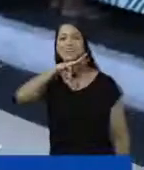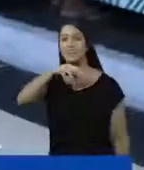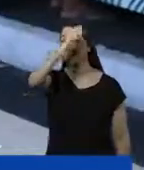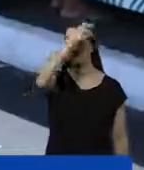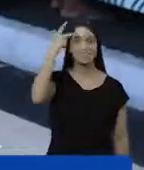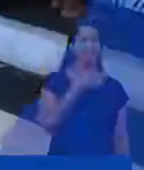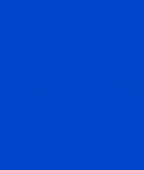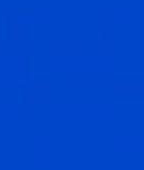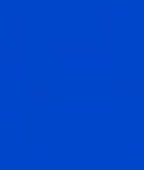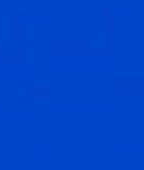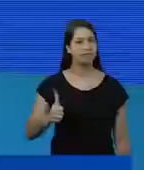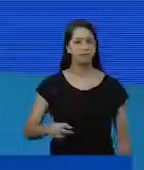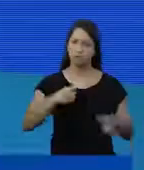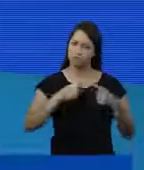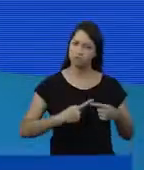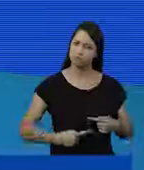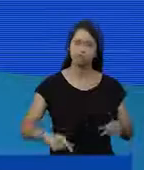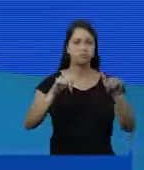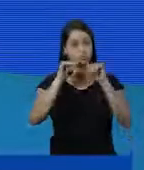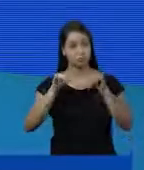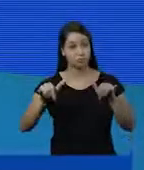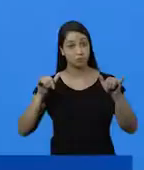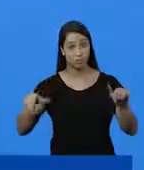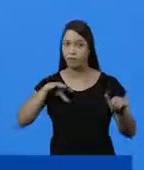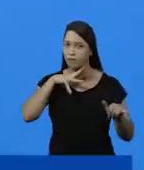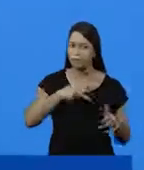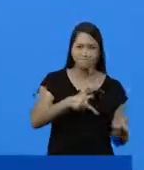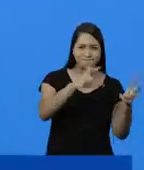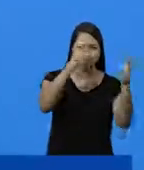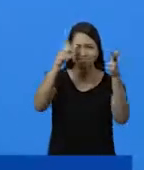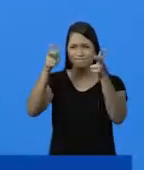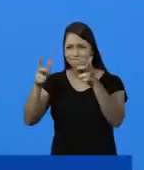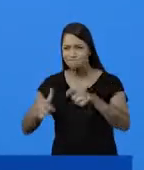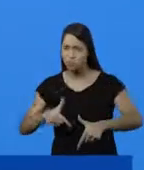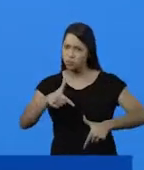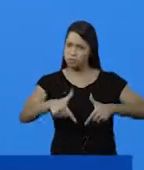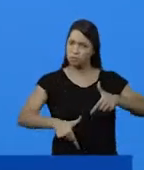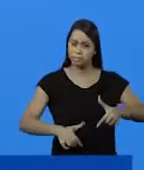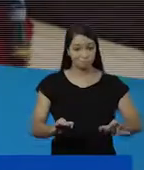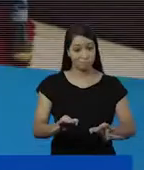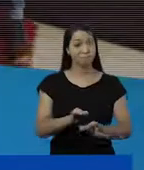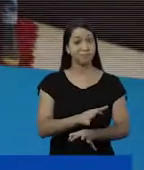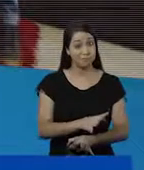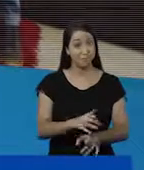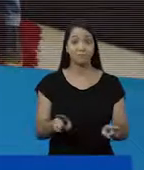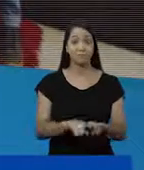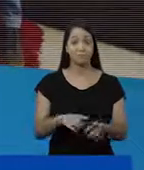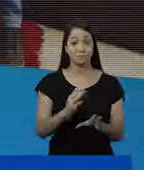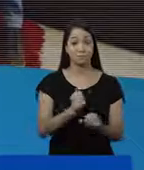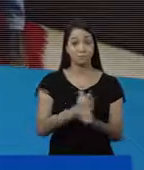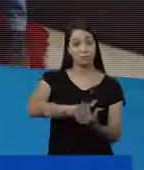Odelmo Prefeito ONG. Ao longo de toda a campanha do Odelmo, você viu muito trabalho realizado e prestação de